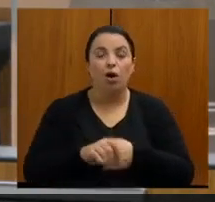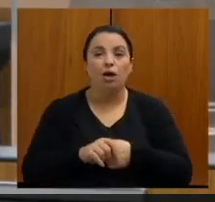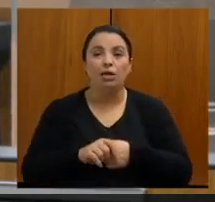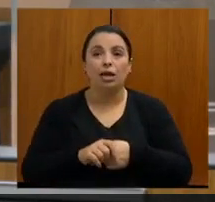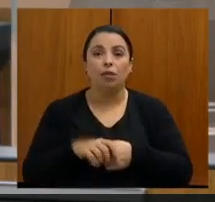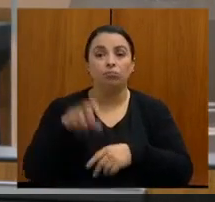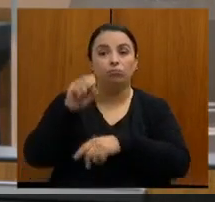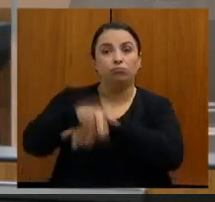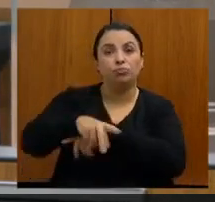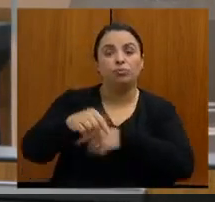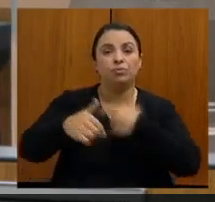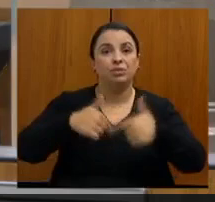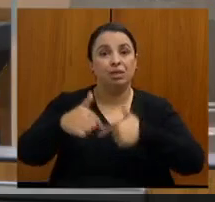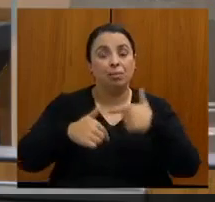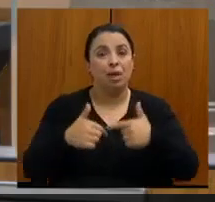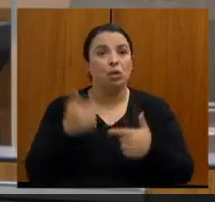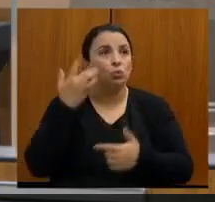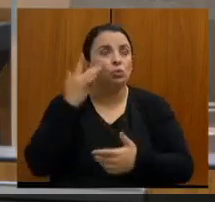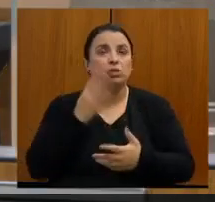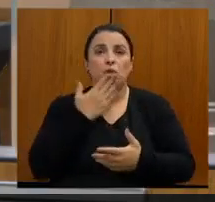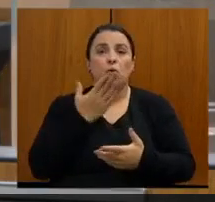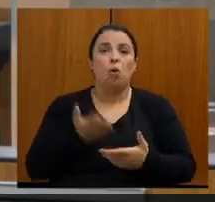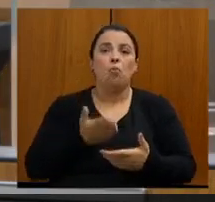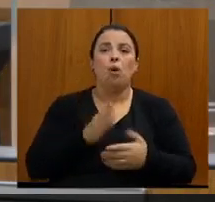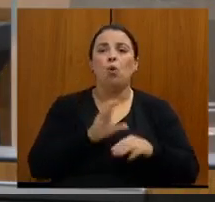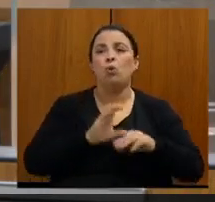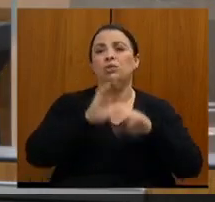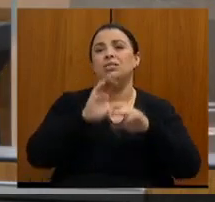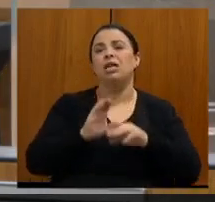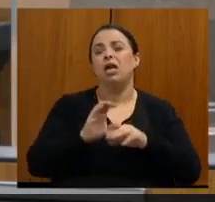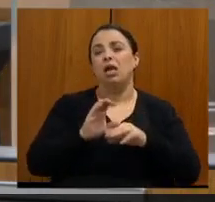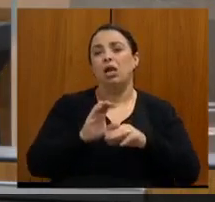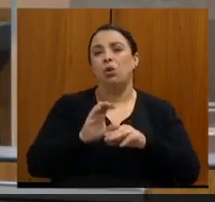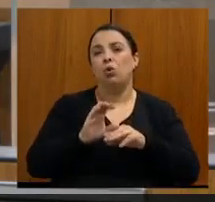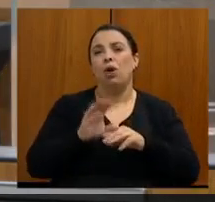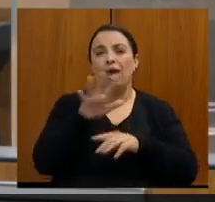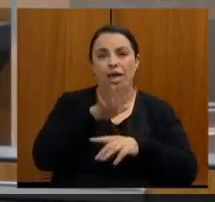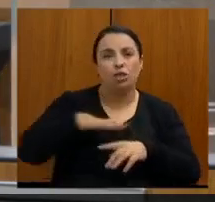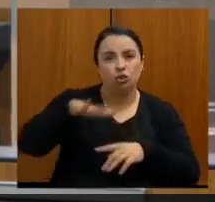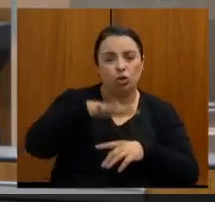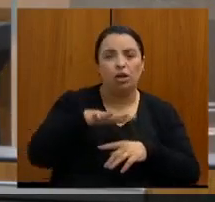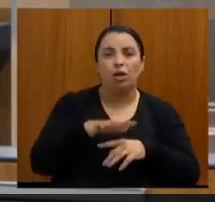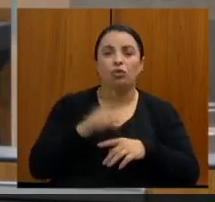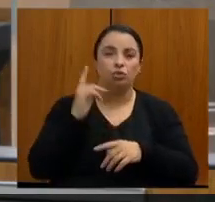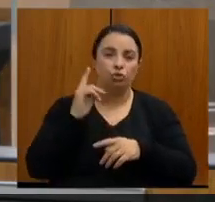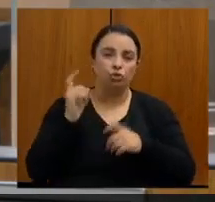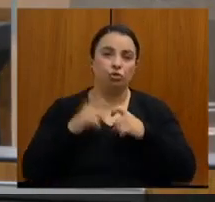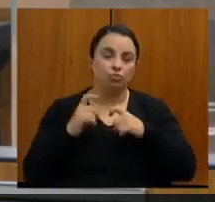do Conselho Federal de Medicina, do Conselho Regional de Medicina, porque nós, normalmente, não vemos o Conselho Regional ou Federal